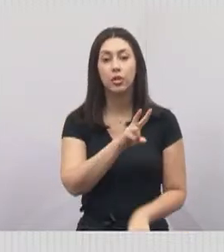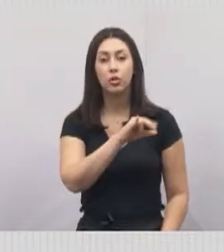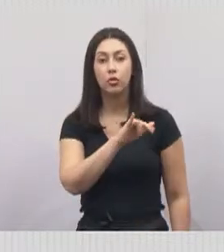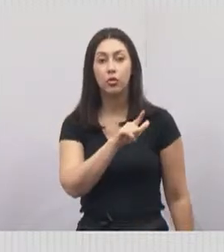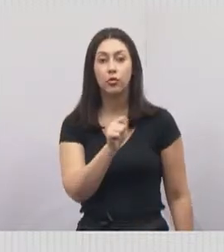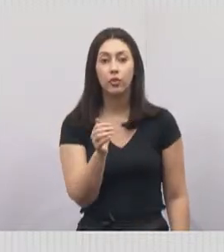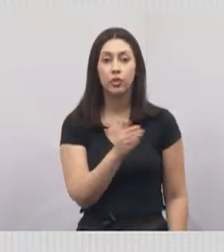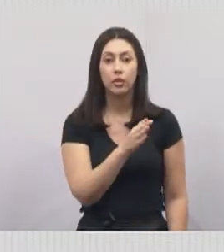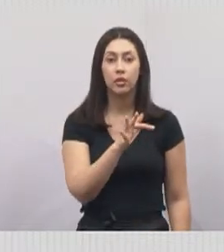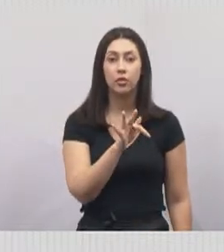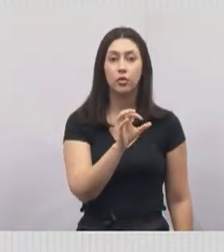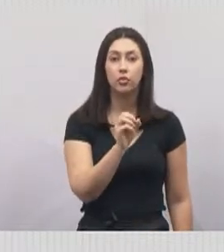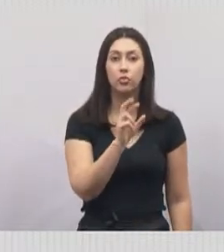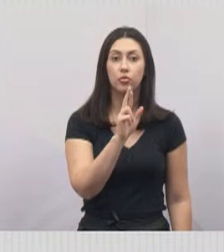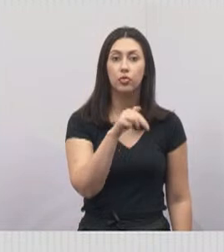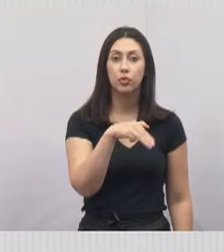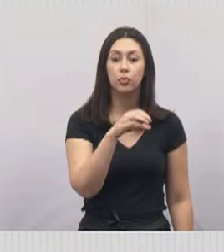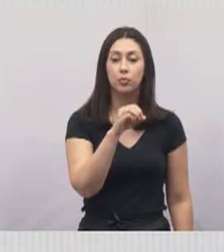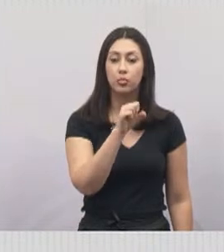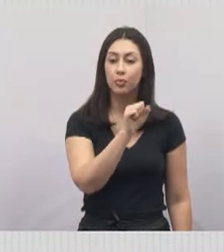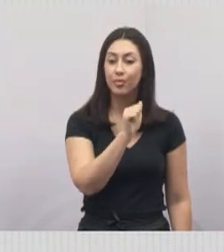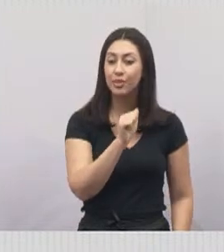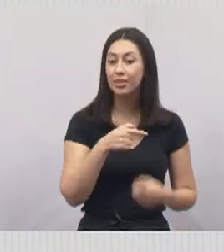que nós estivemos, esta semana,